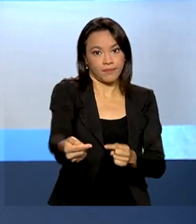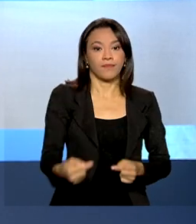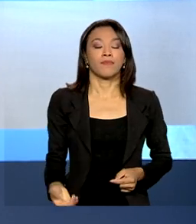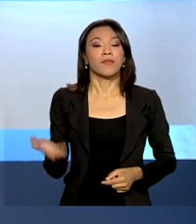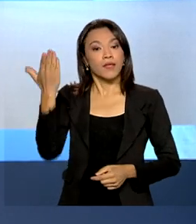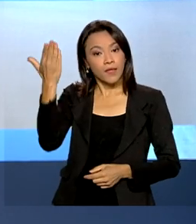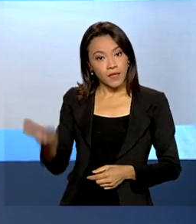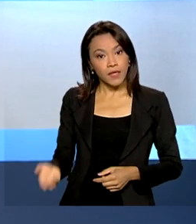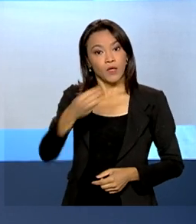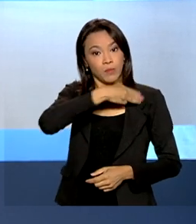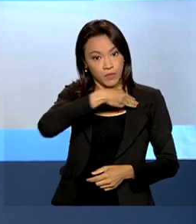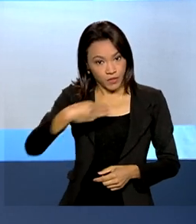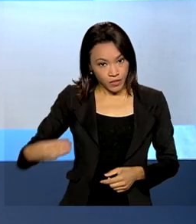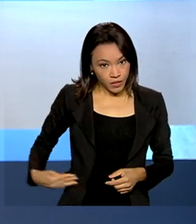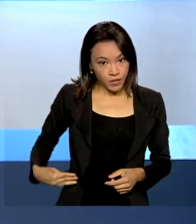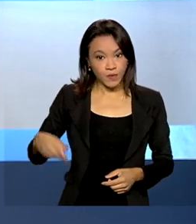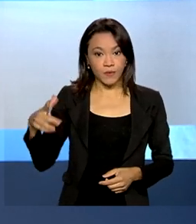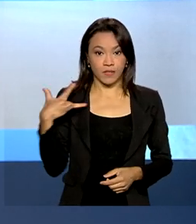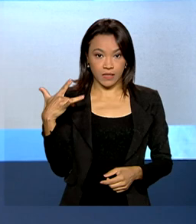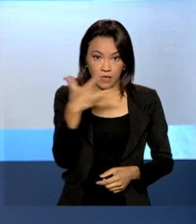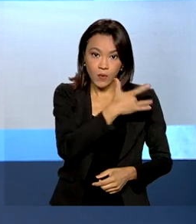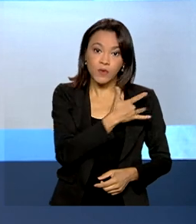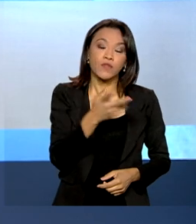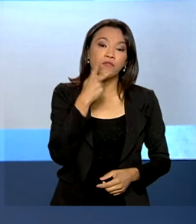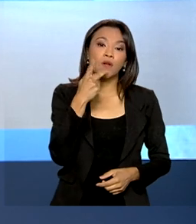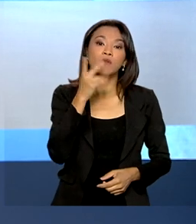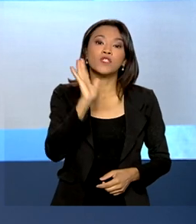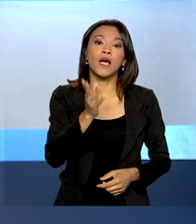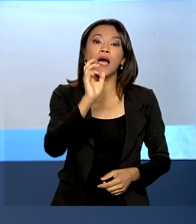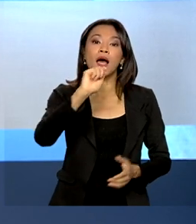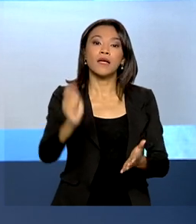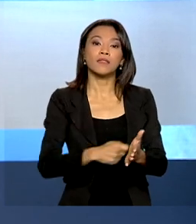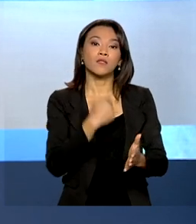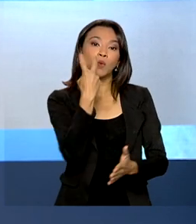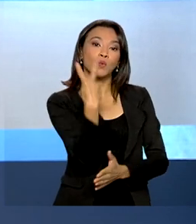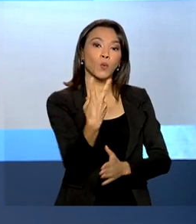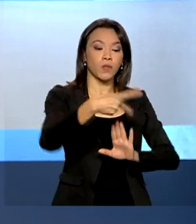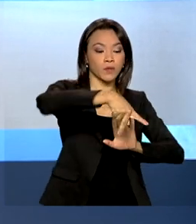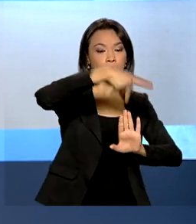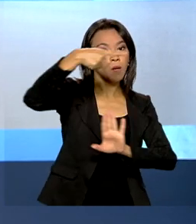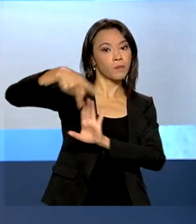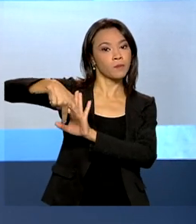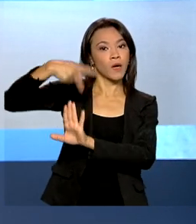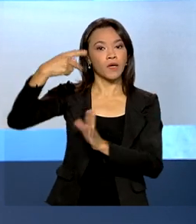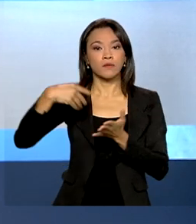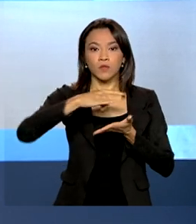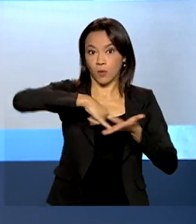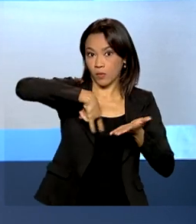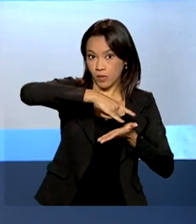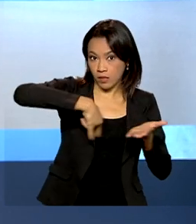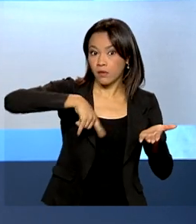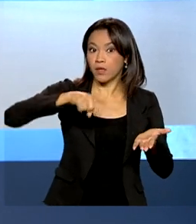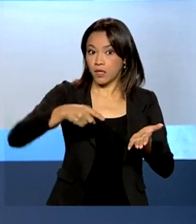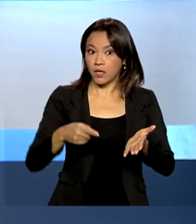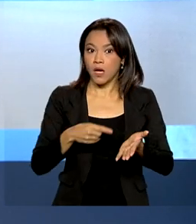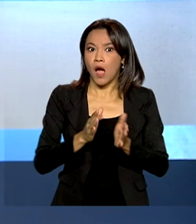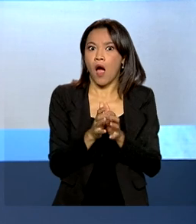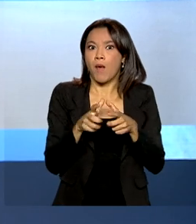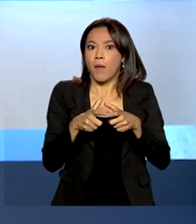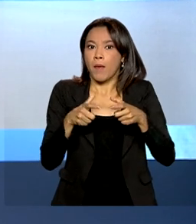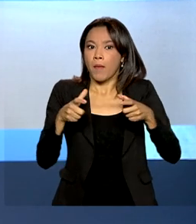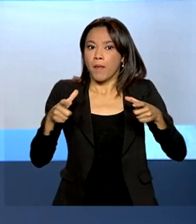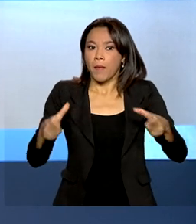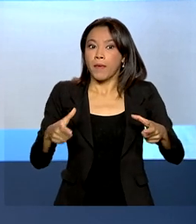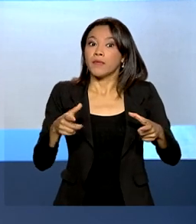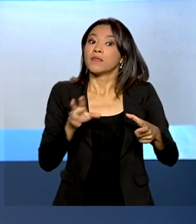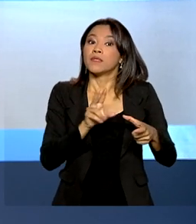Marcelo Queiroga, da Saúde, também assinou duas portarias que ampliam os leitos de UTI no país por mais